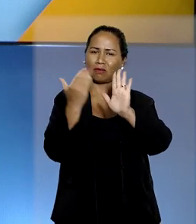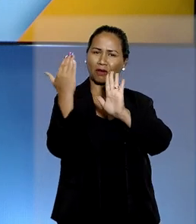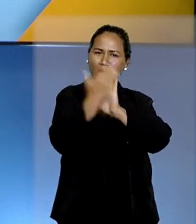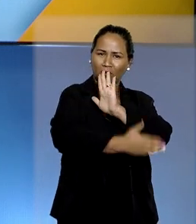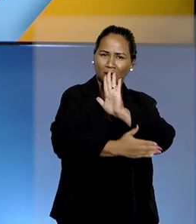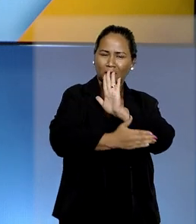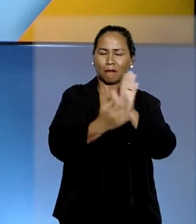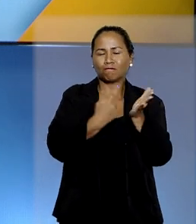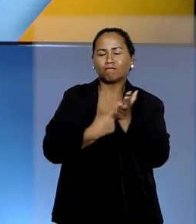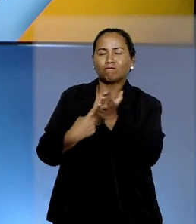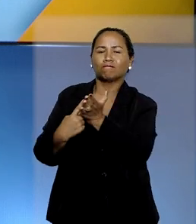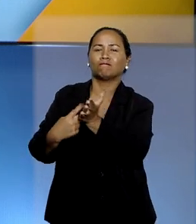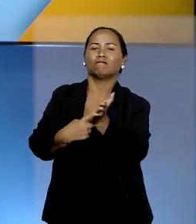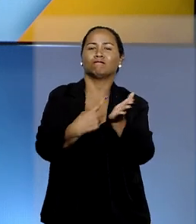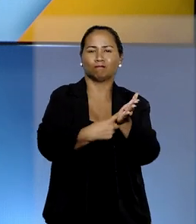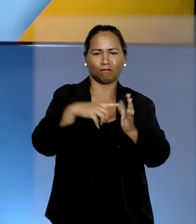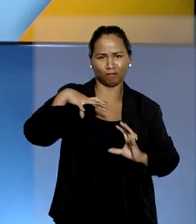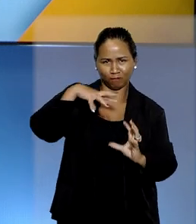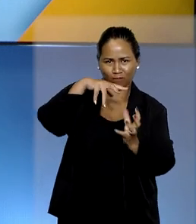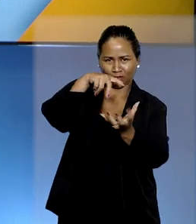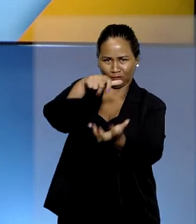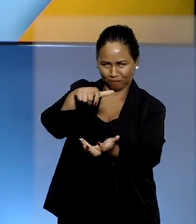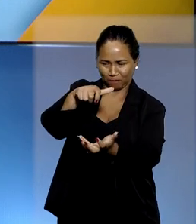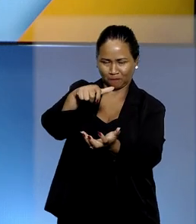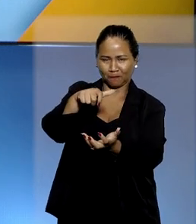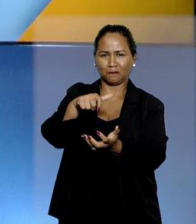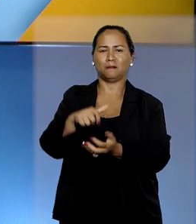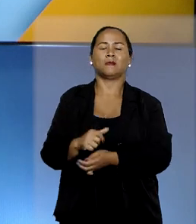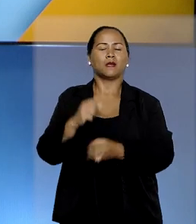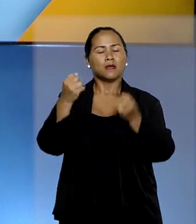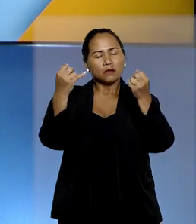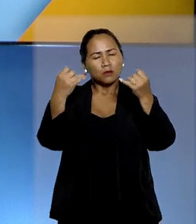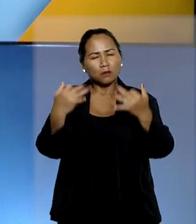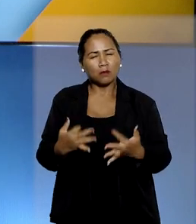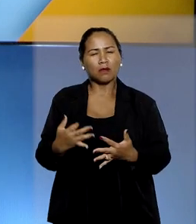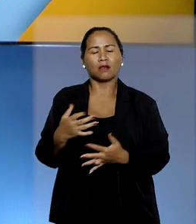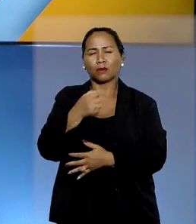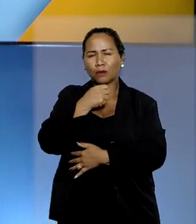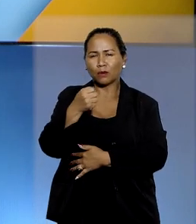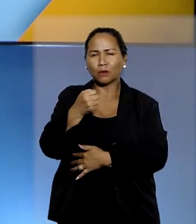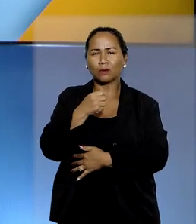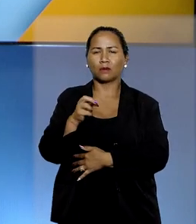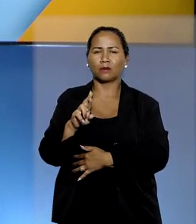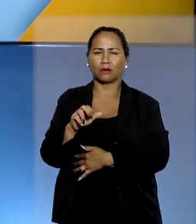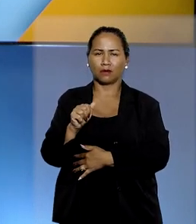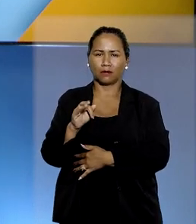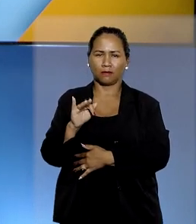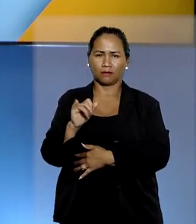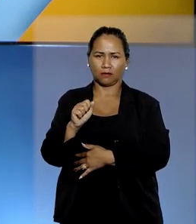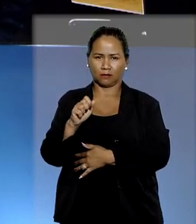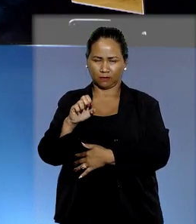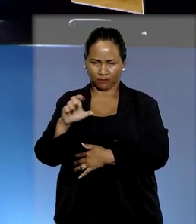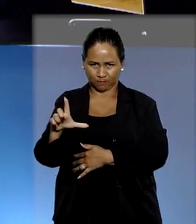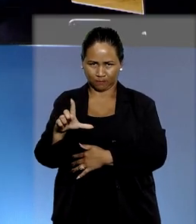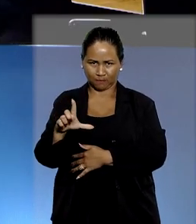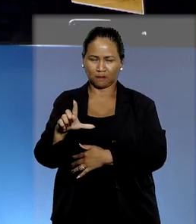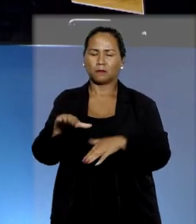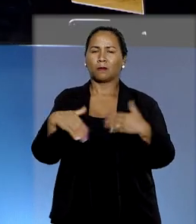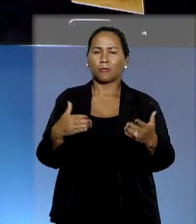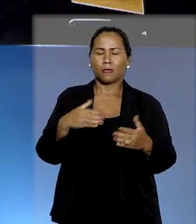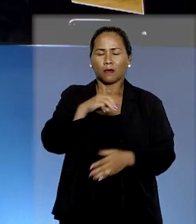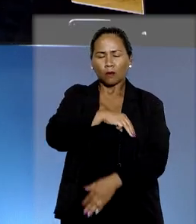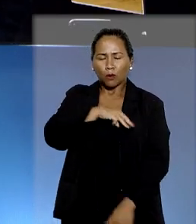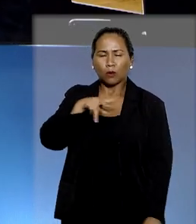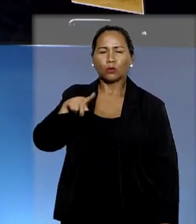provas com base em acordo internacional. Quem explica a decisão é o repórter Rafael Porfírio. Na origem do